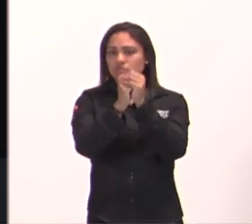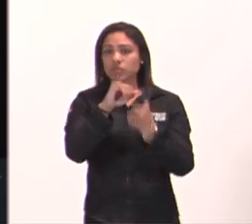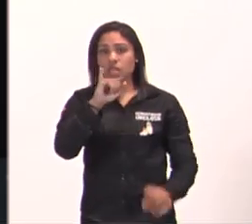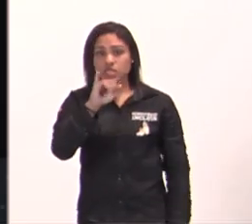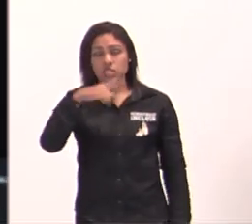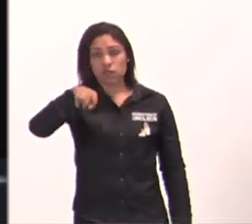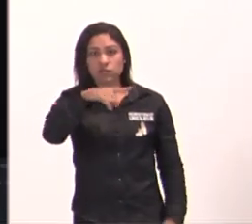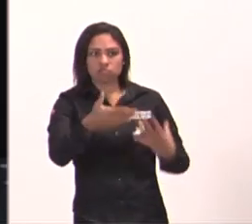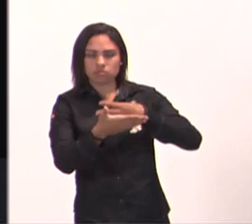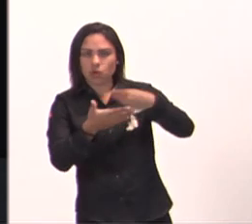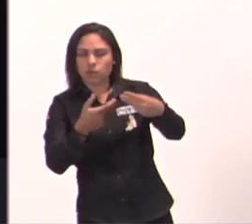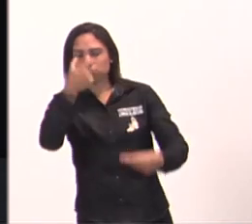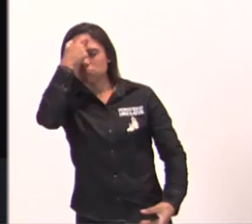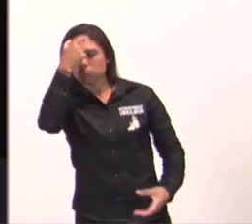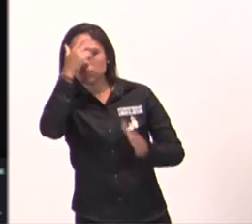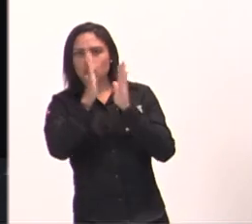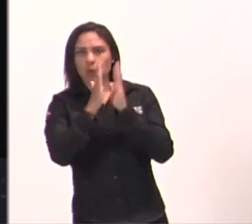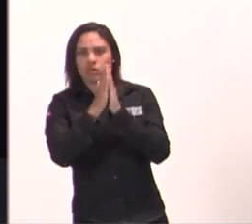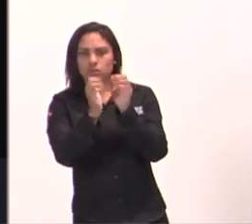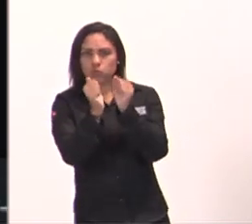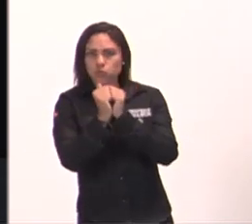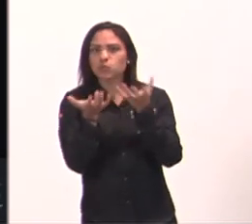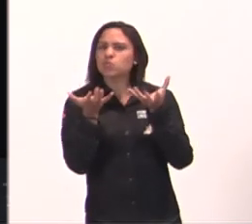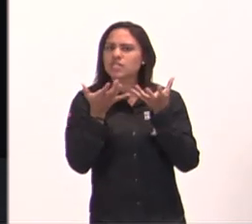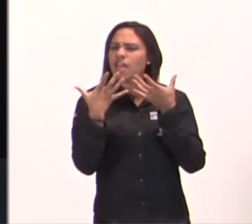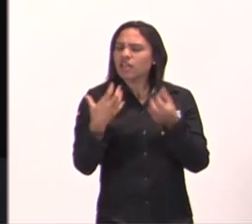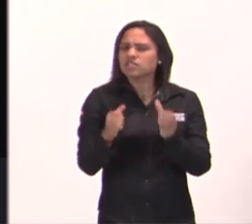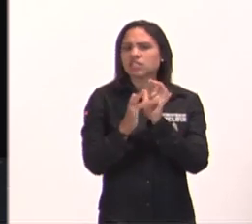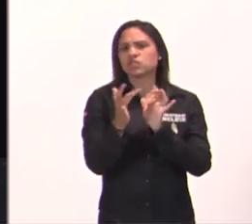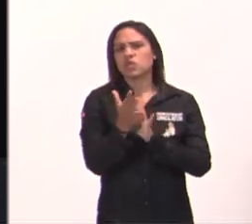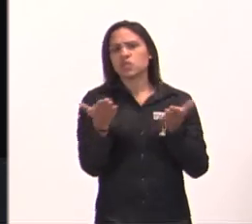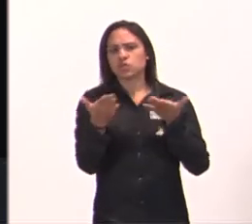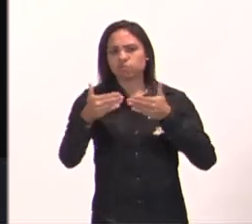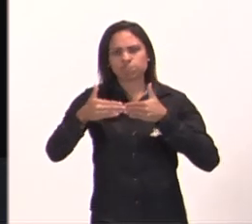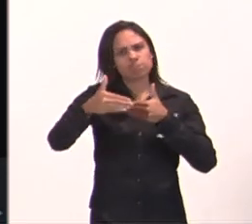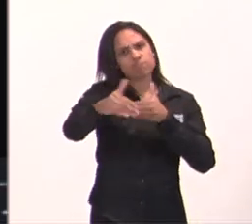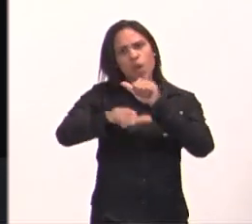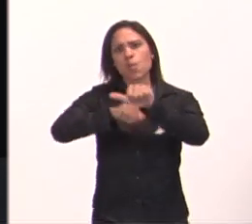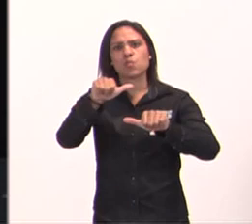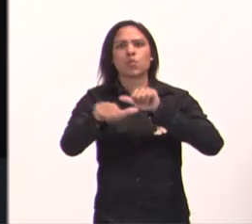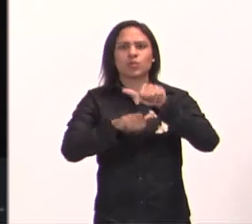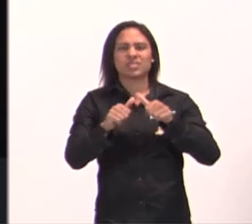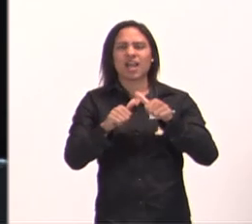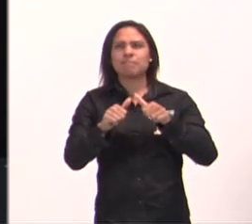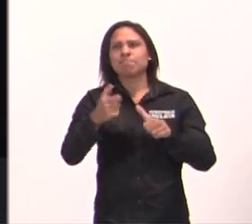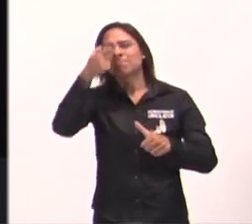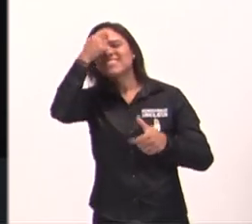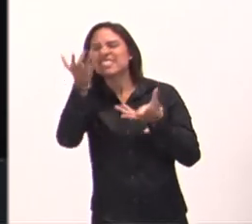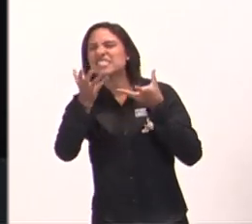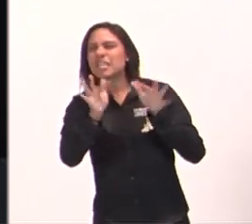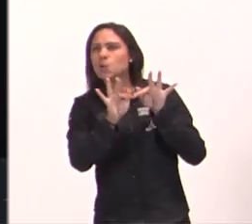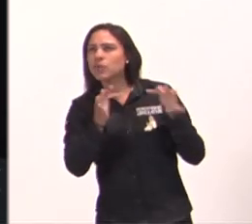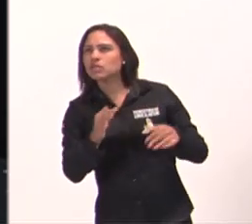fez essa oração comigo, dizendo, eu quero uma nova vida com Cristo, eu quero uma nova etapa, eu quero ter mais fé, eu quero ter mais unidade, eu quero conhecer melhor